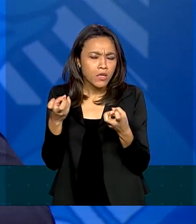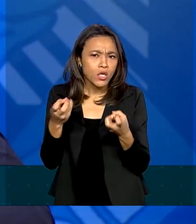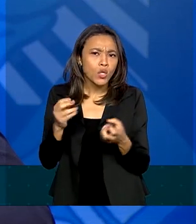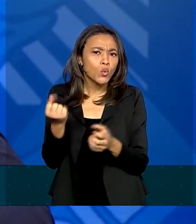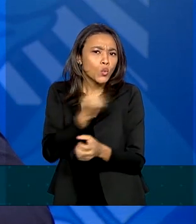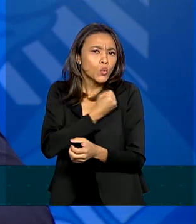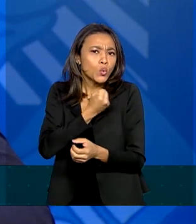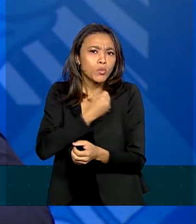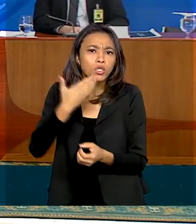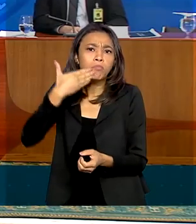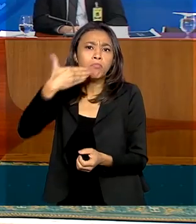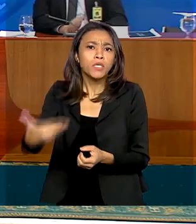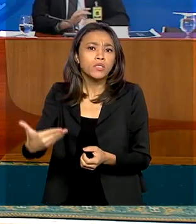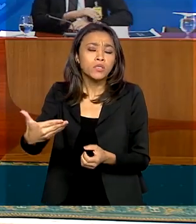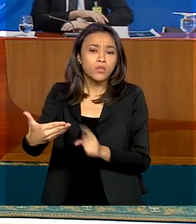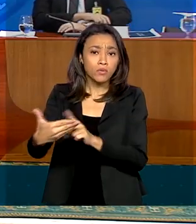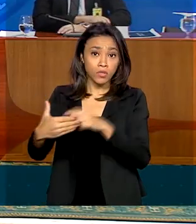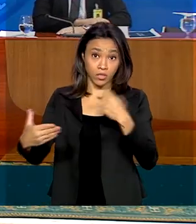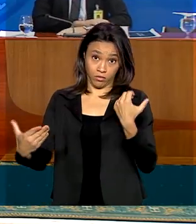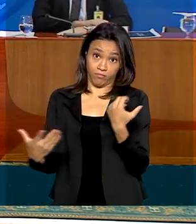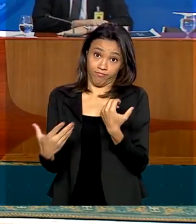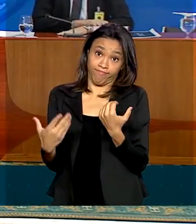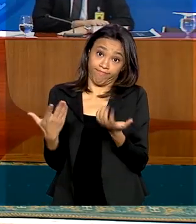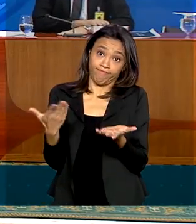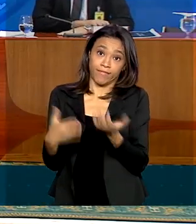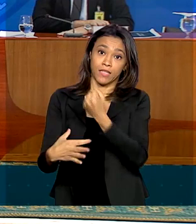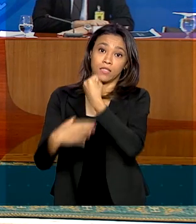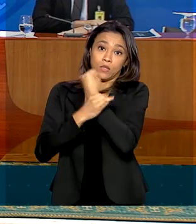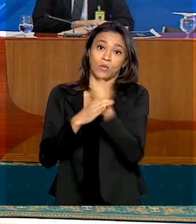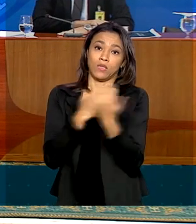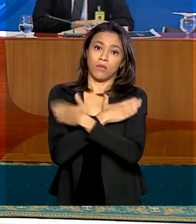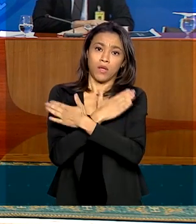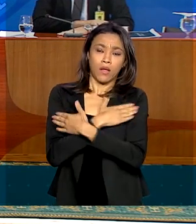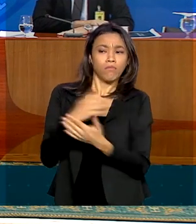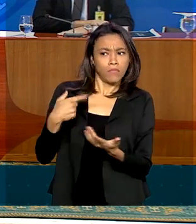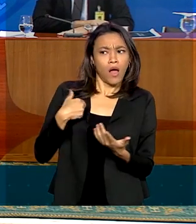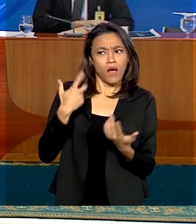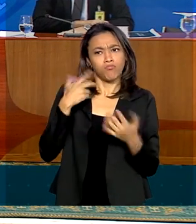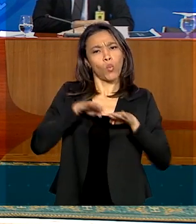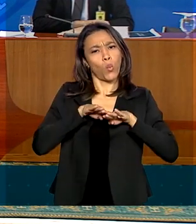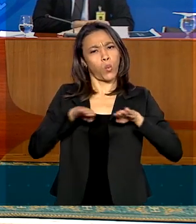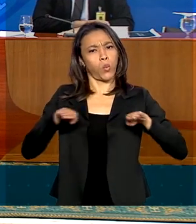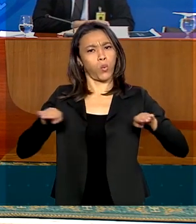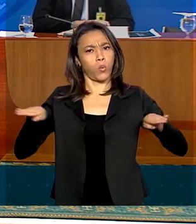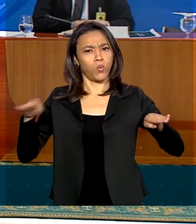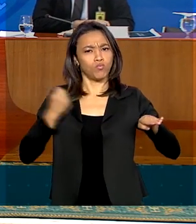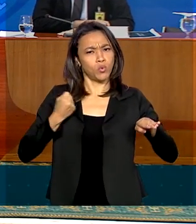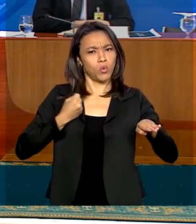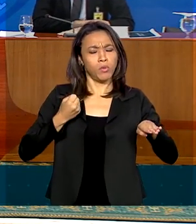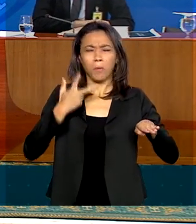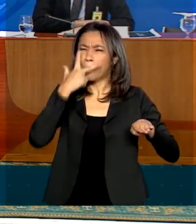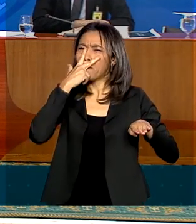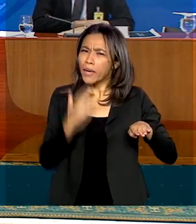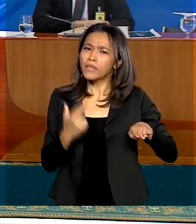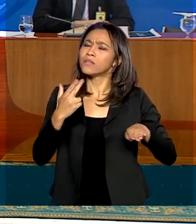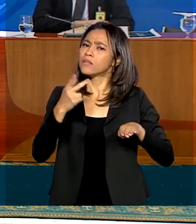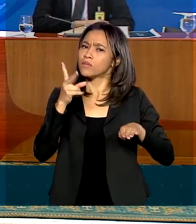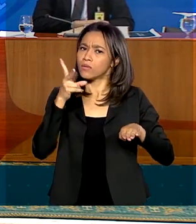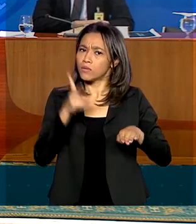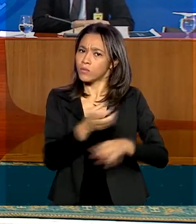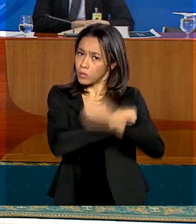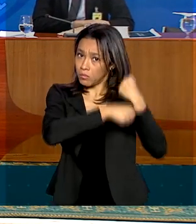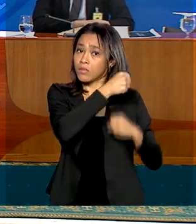-desemprego é estável, razoavelmente estável. Até agora, está razoavelmente estável, muito parecido com o que era no passado.